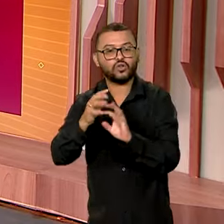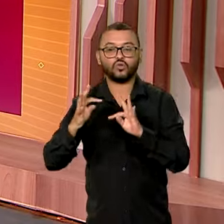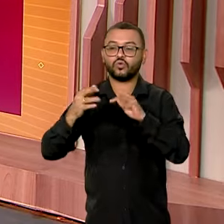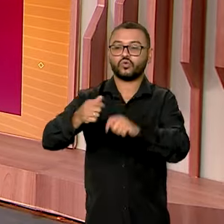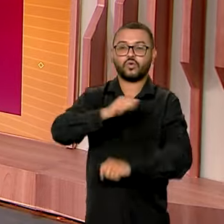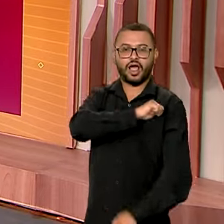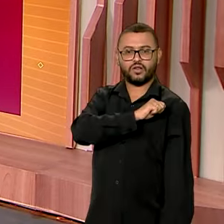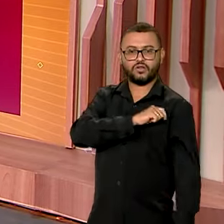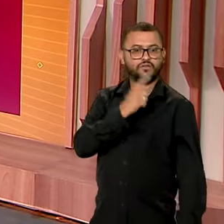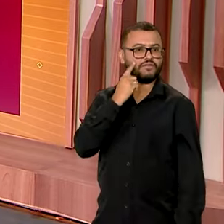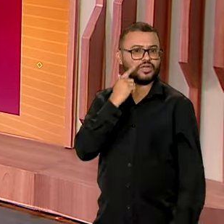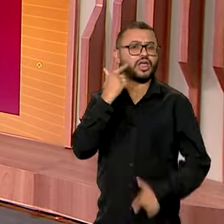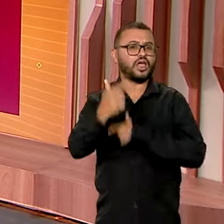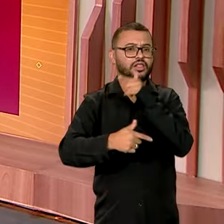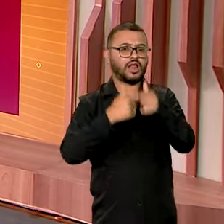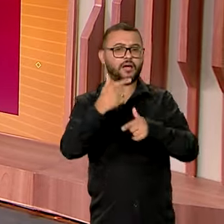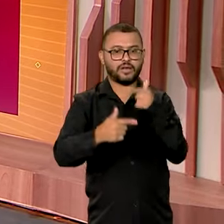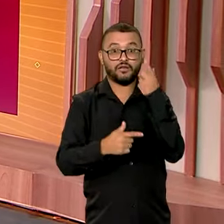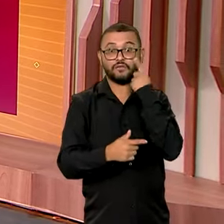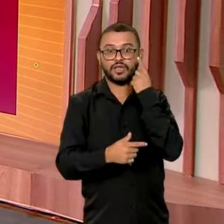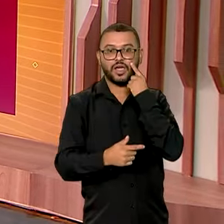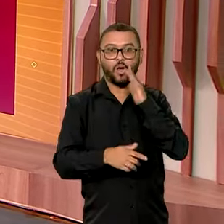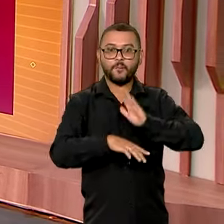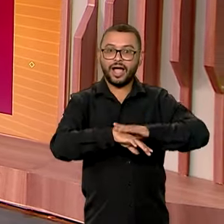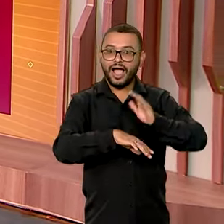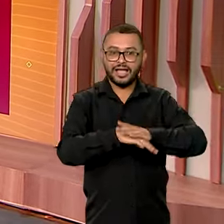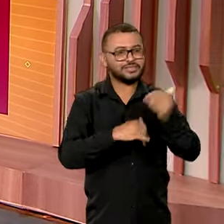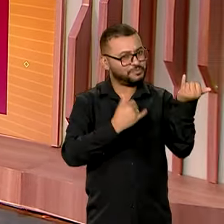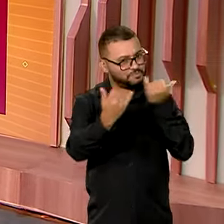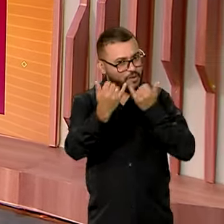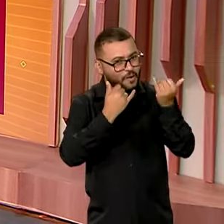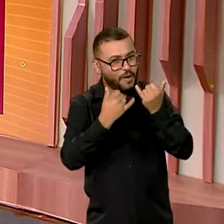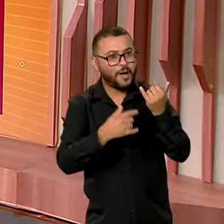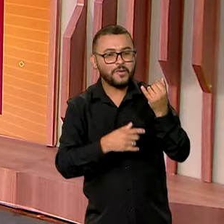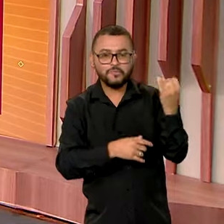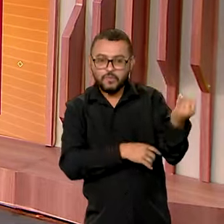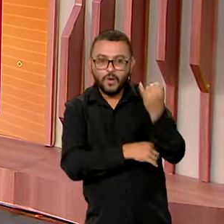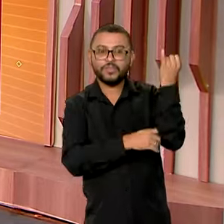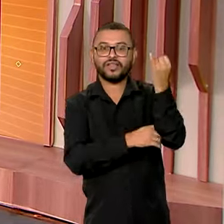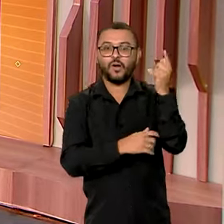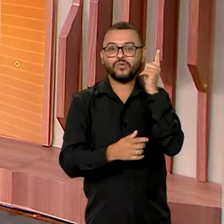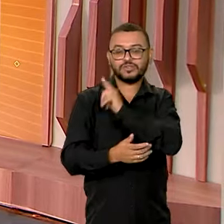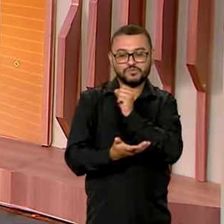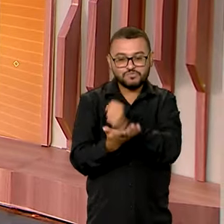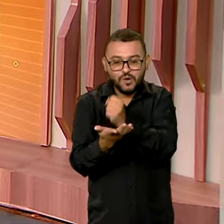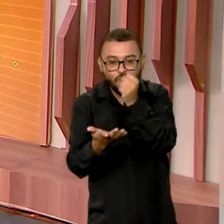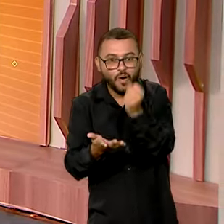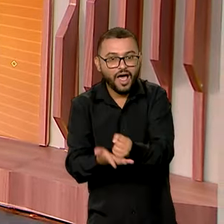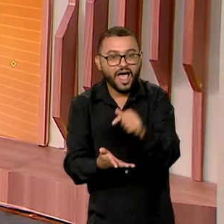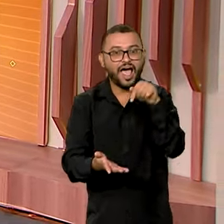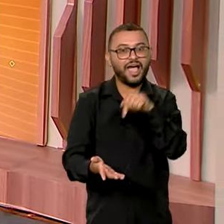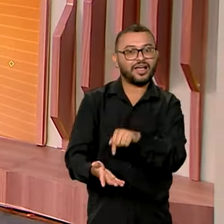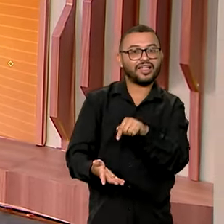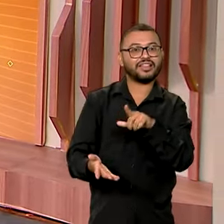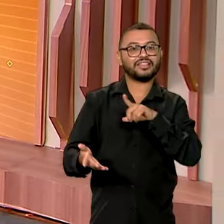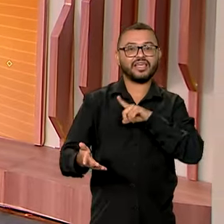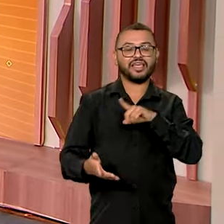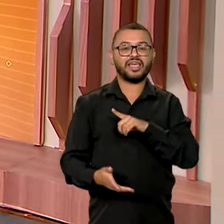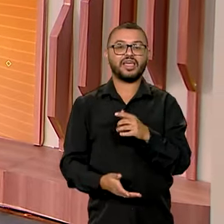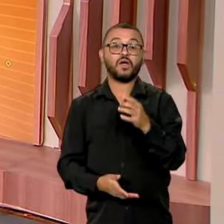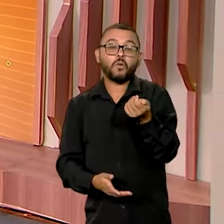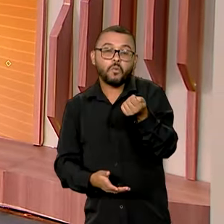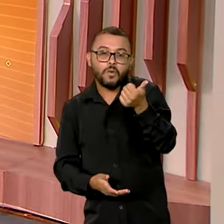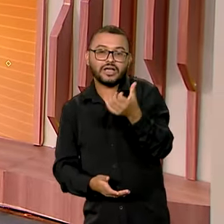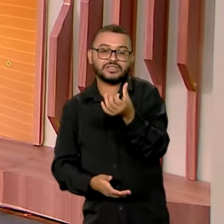alunos. Já o emprego e renda, você vê, isso é um dado importante. Geração de empregos com carteira assinada. Atualmente, são